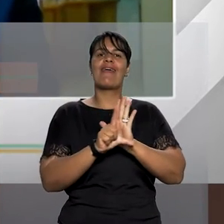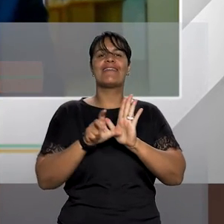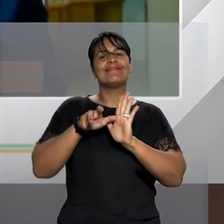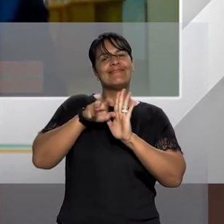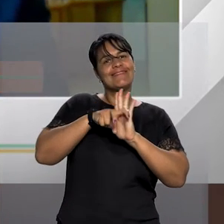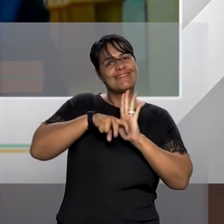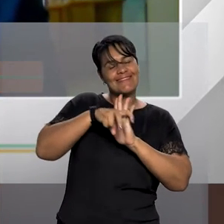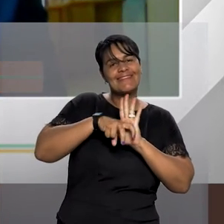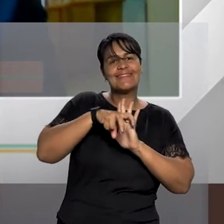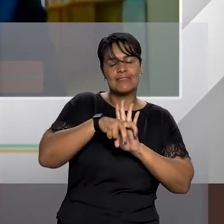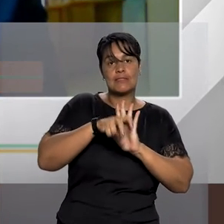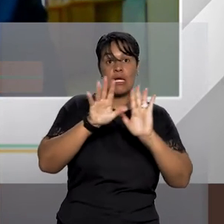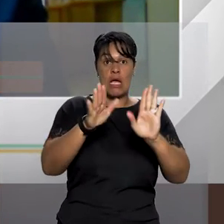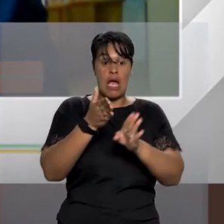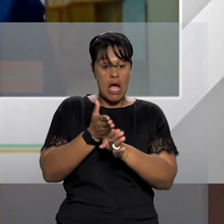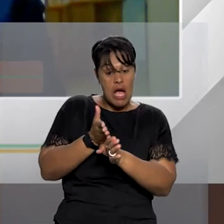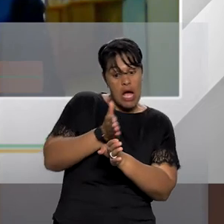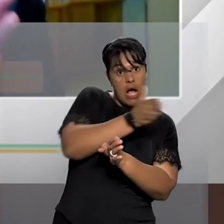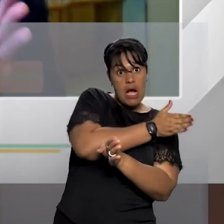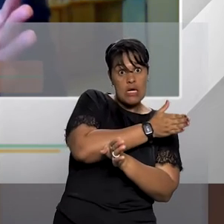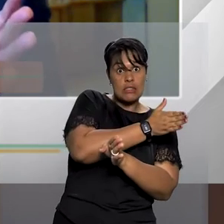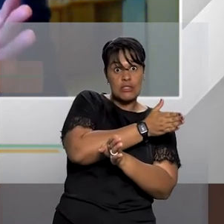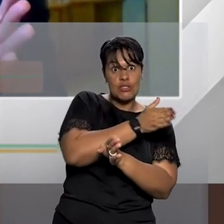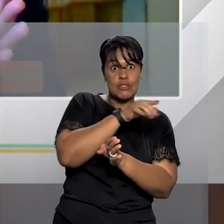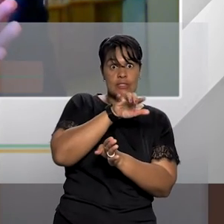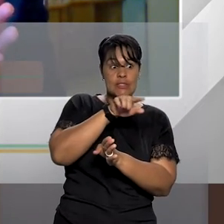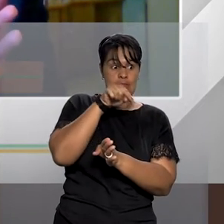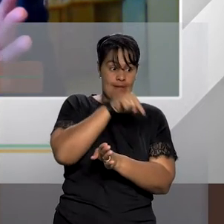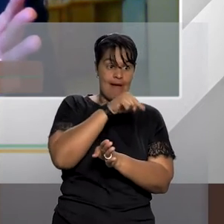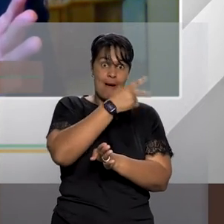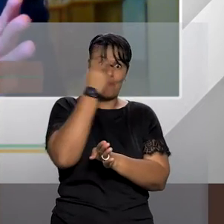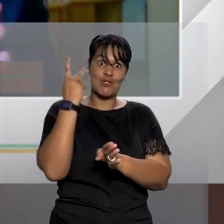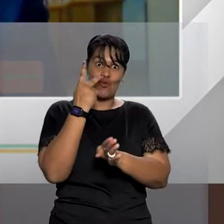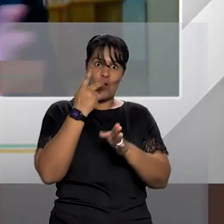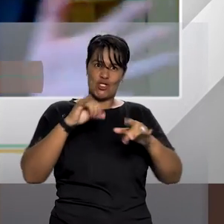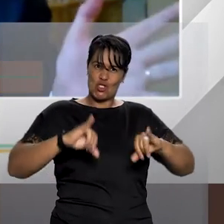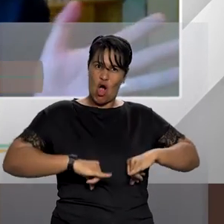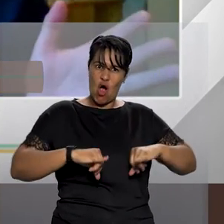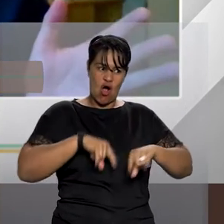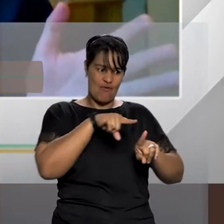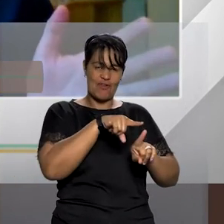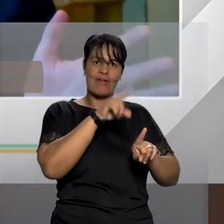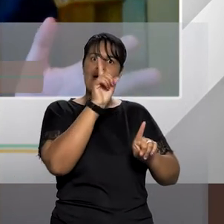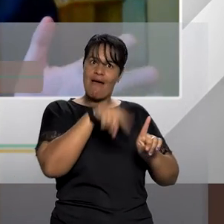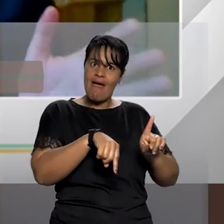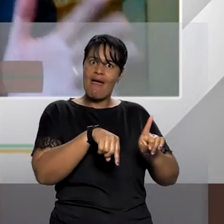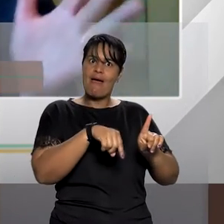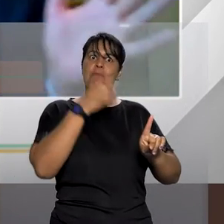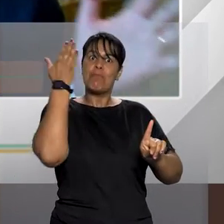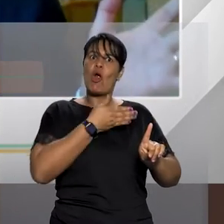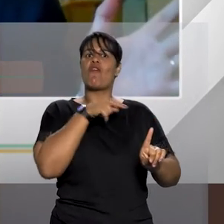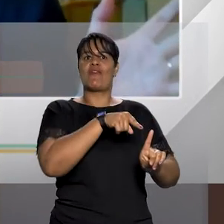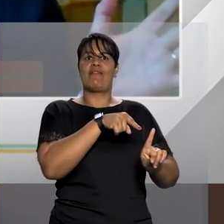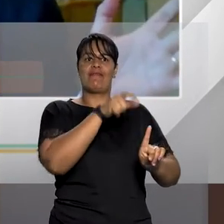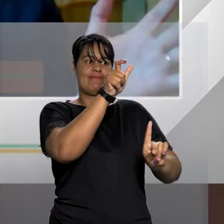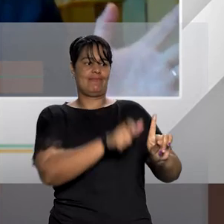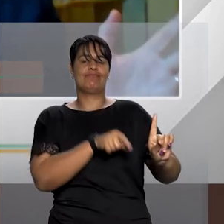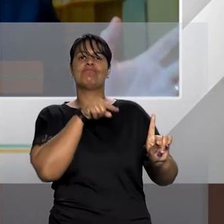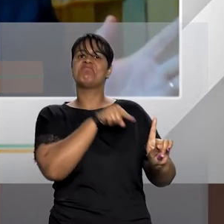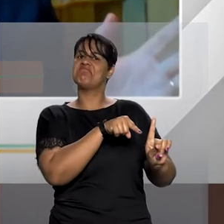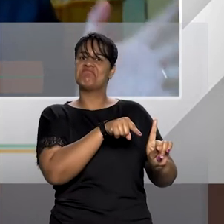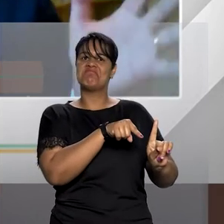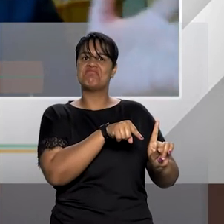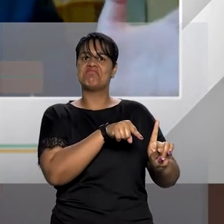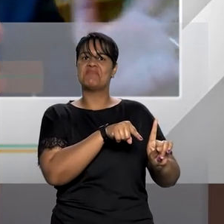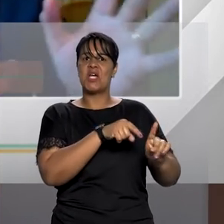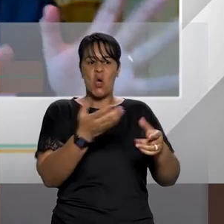Até antes da Lei Maria da Penha, a vítima era vista basicamente como fonte de prova. Historicamente, a vítima do